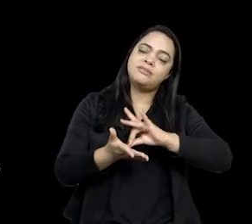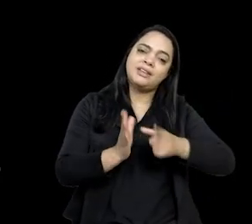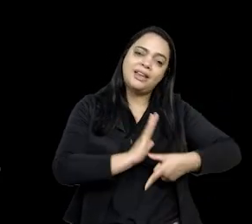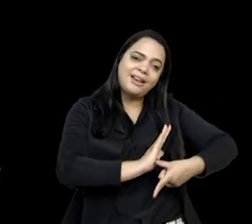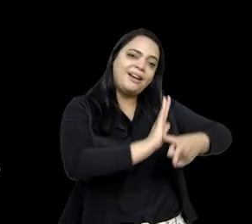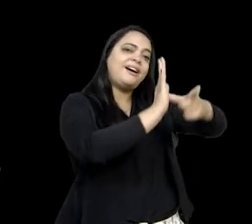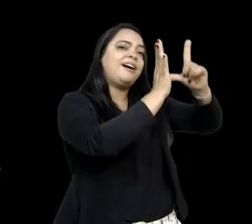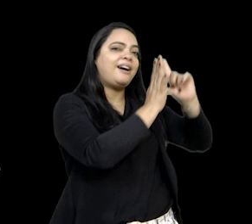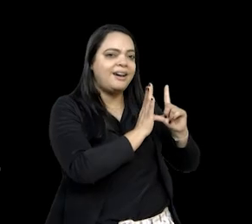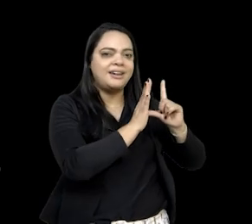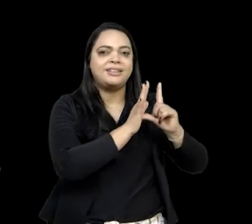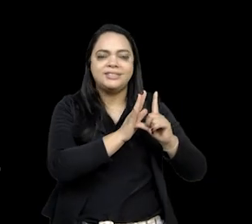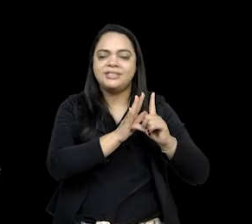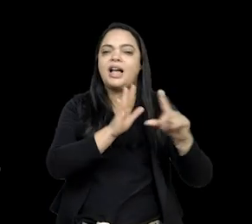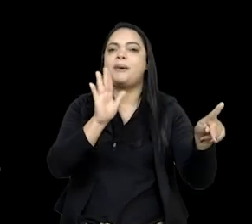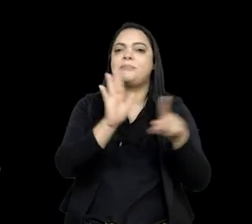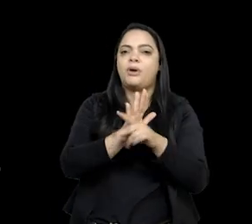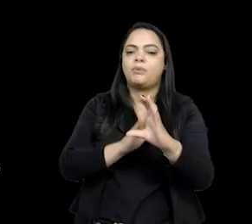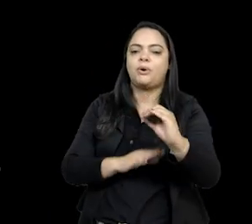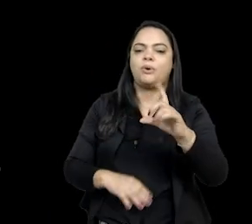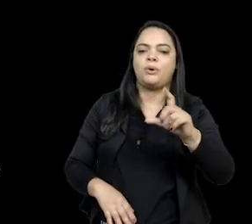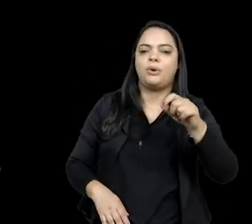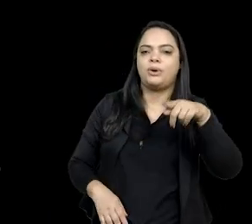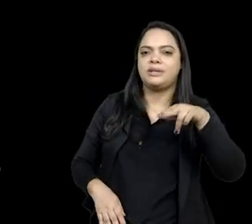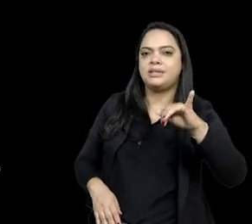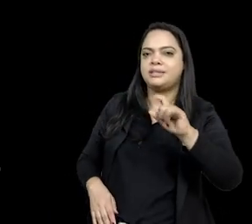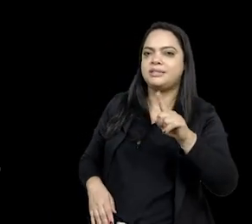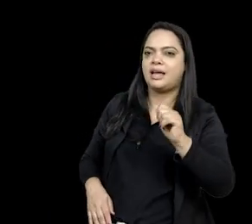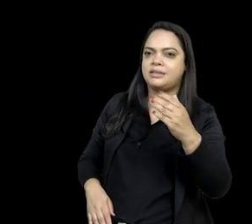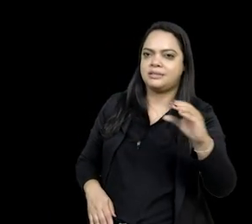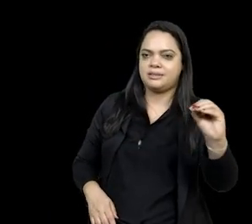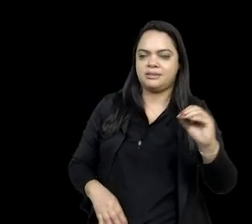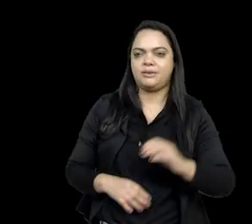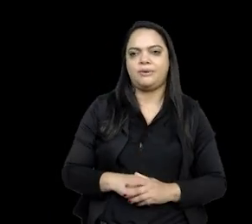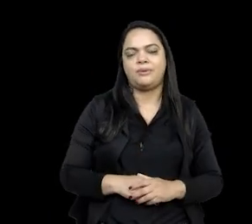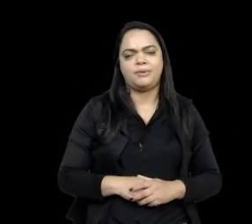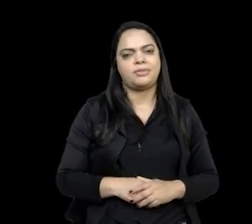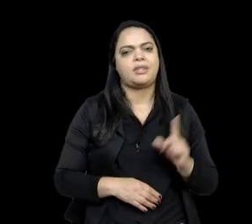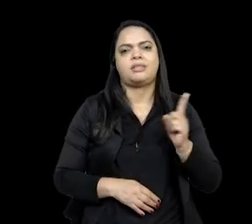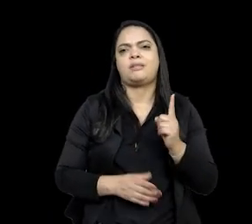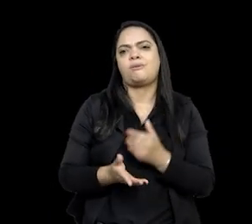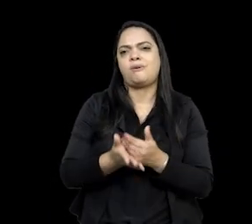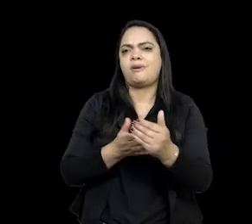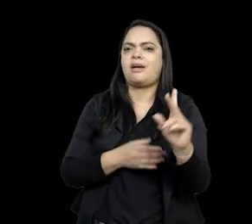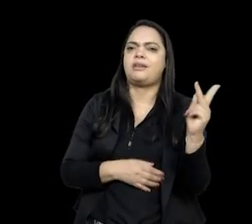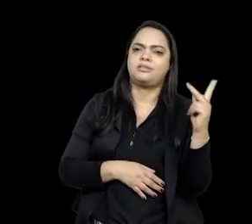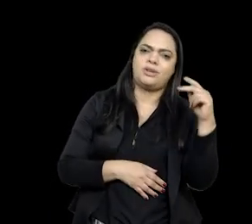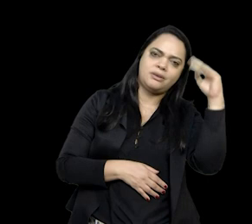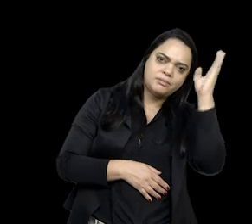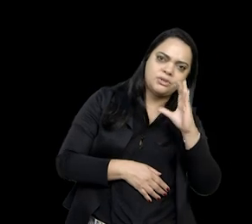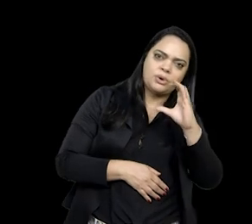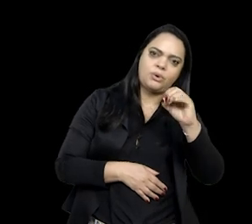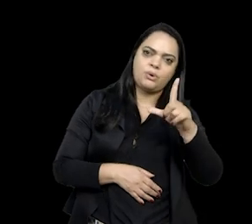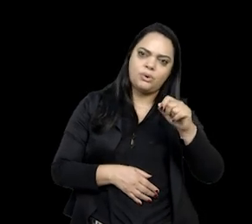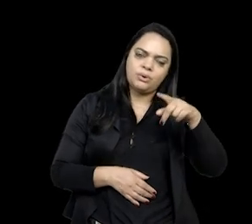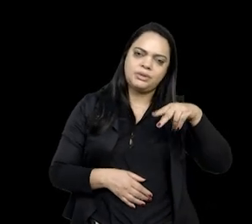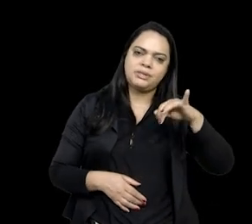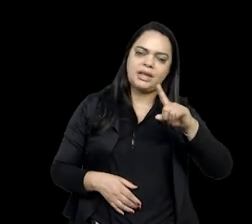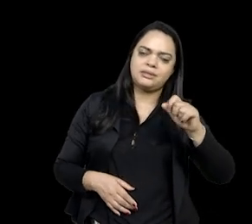à própria colonização, né? é interessante pensar, não começar a história do Brasil com a colonização, mas remeter ao período anterior.